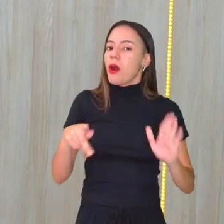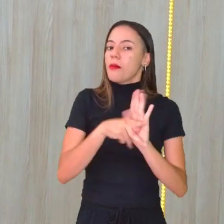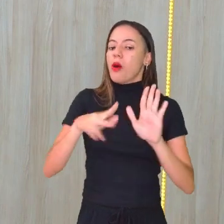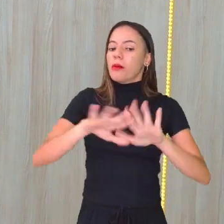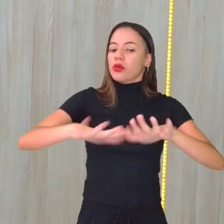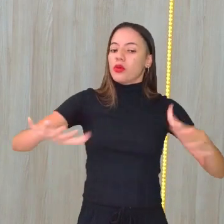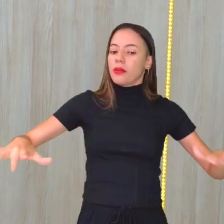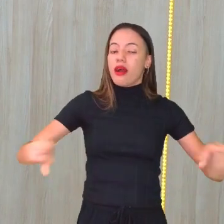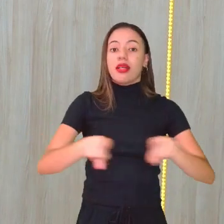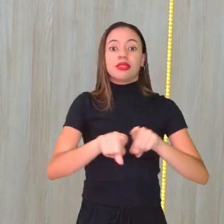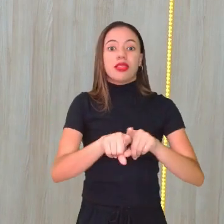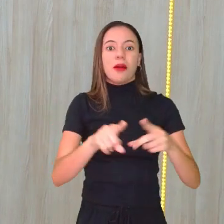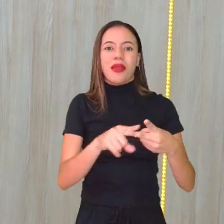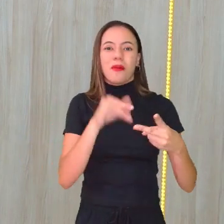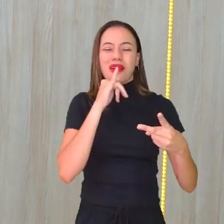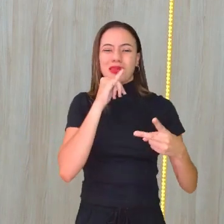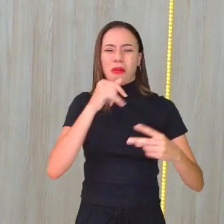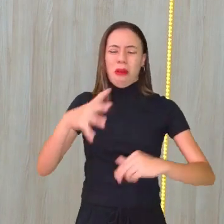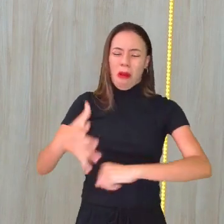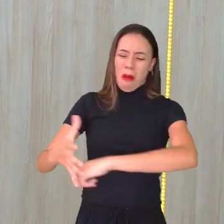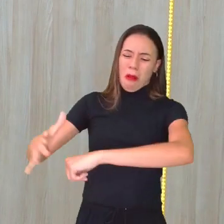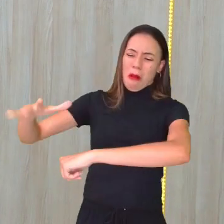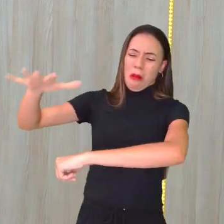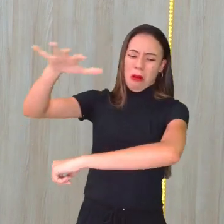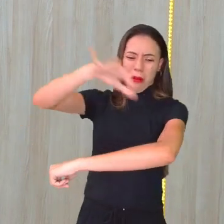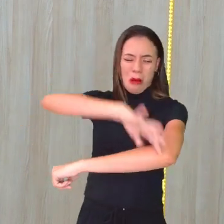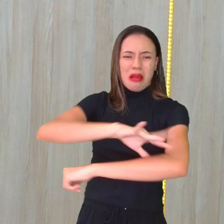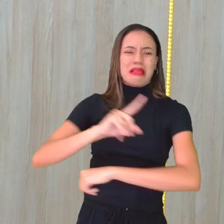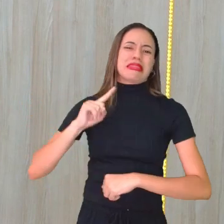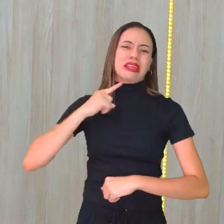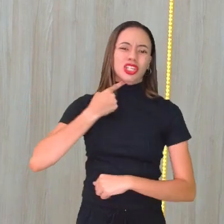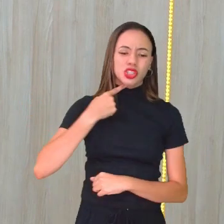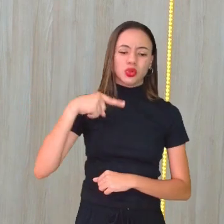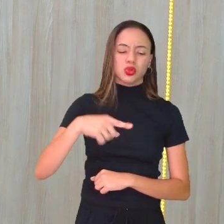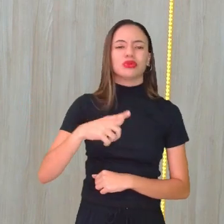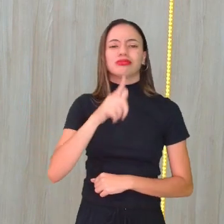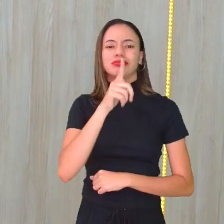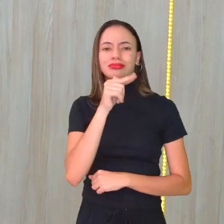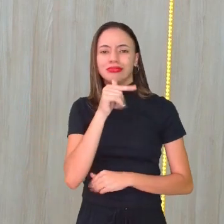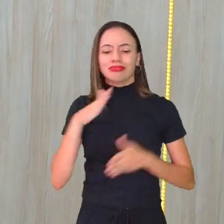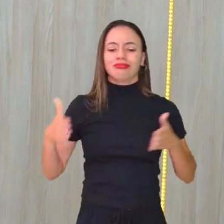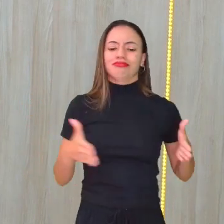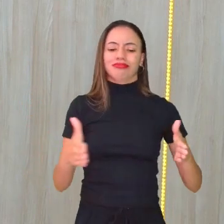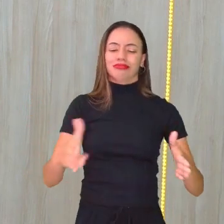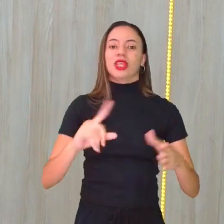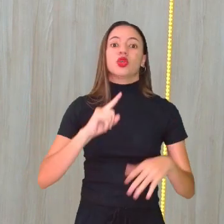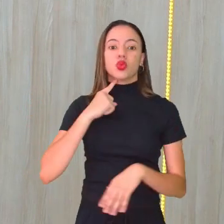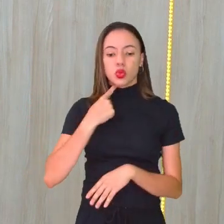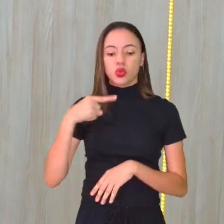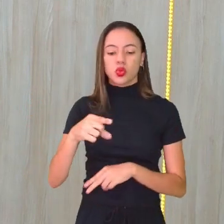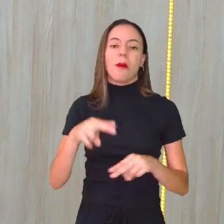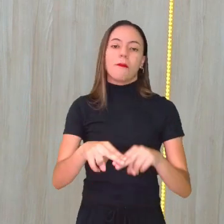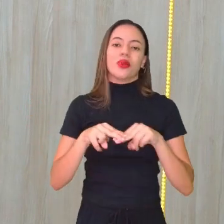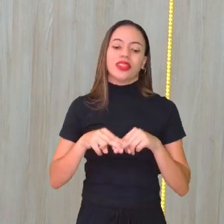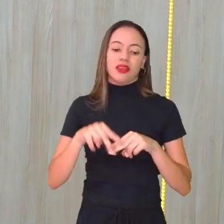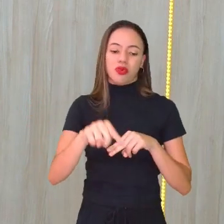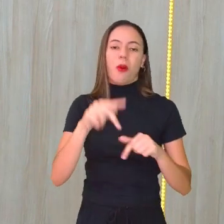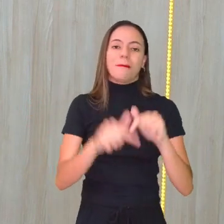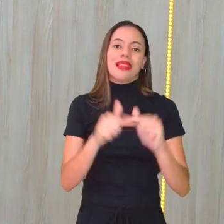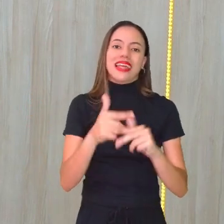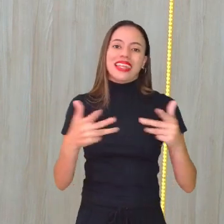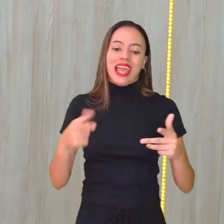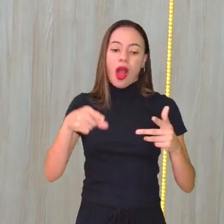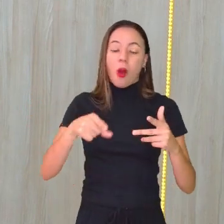grandes montanhas de resíduos que a gente vê por aí, a poluição do rio, causada principalmente por esses resíduos